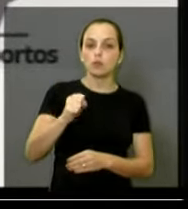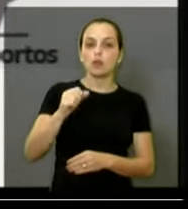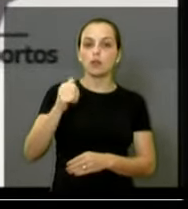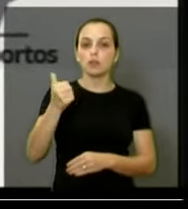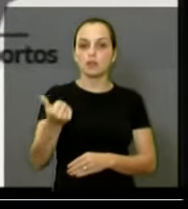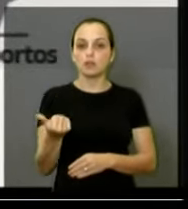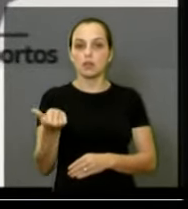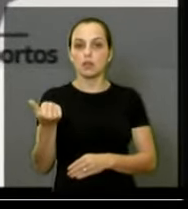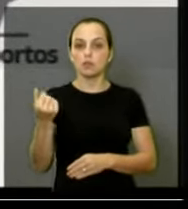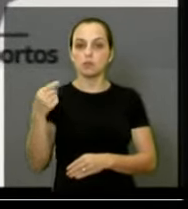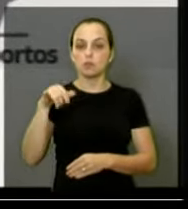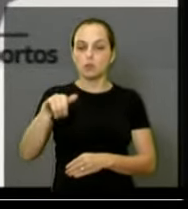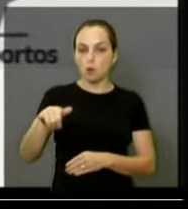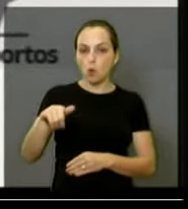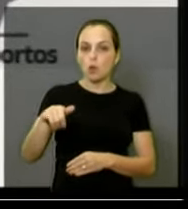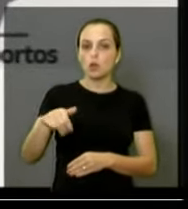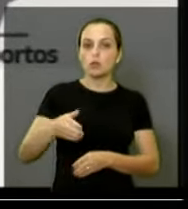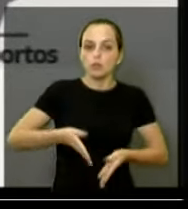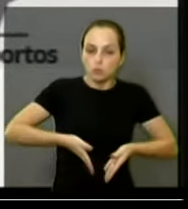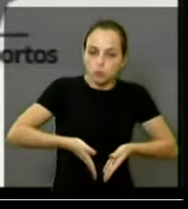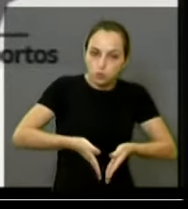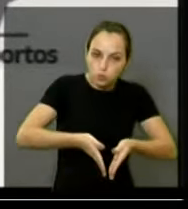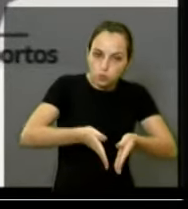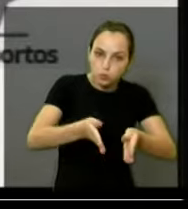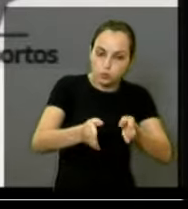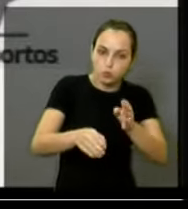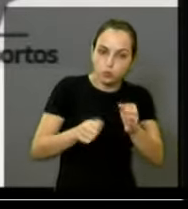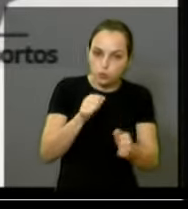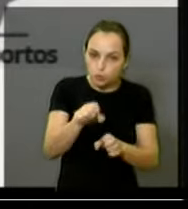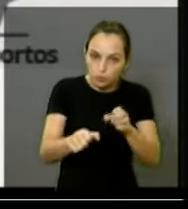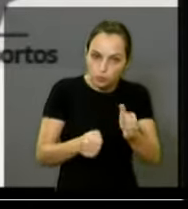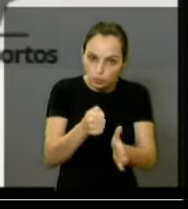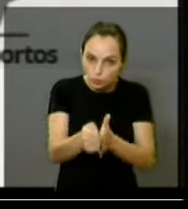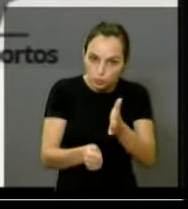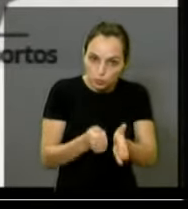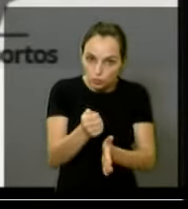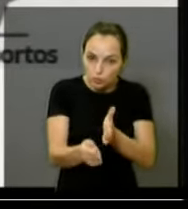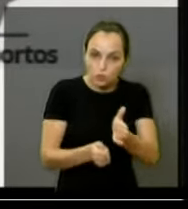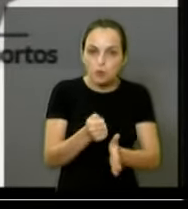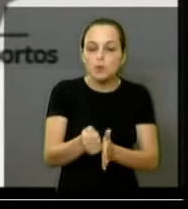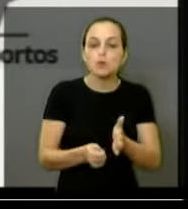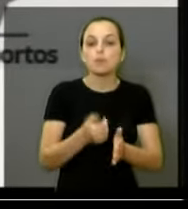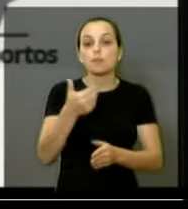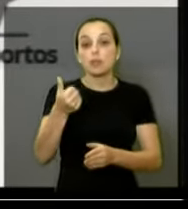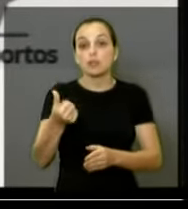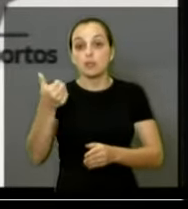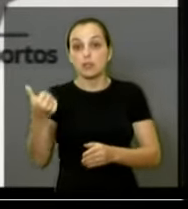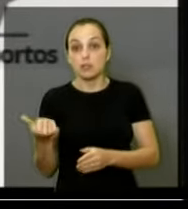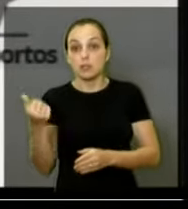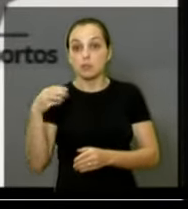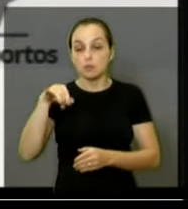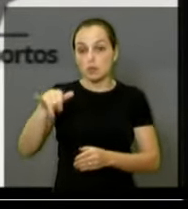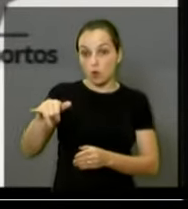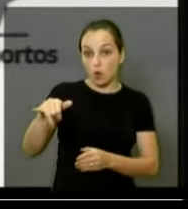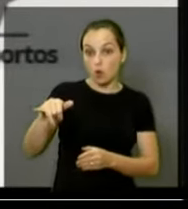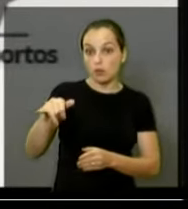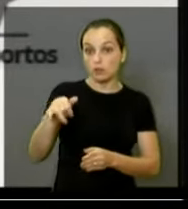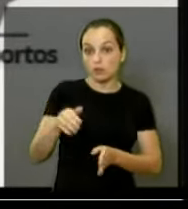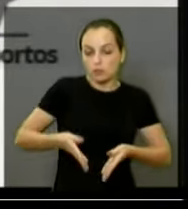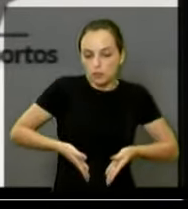bilhões em ferrovias, investimento em ferrovias, R$ 66 bilhões em